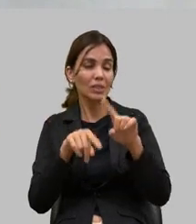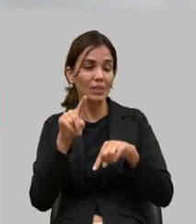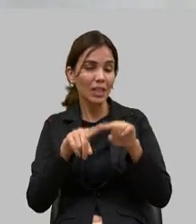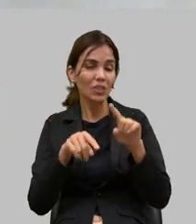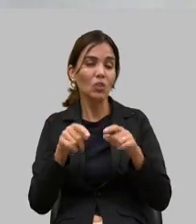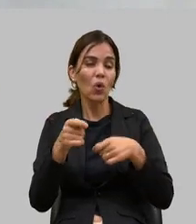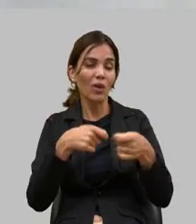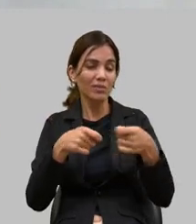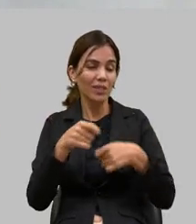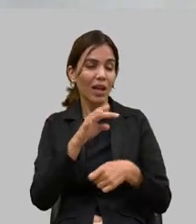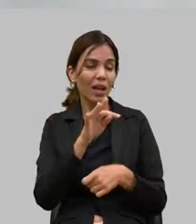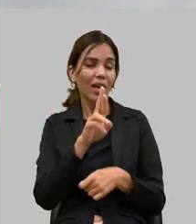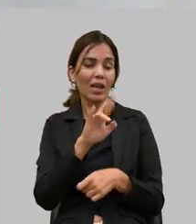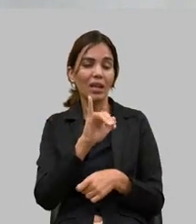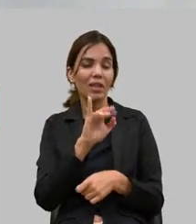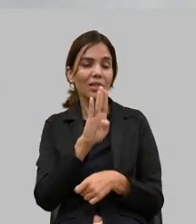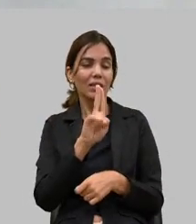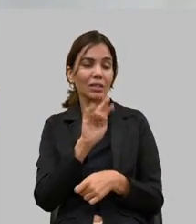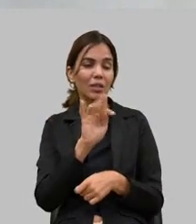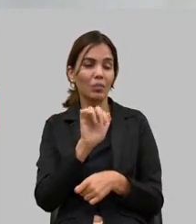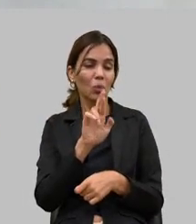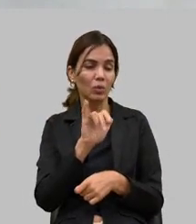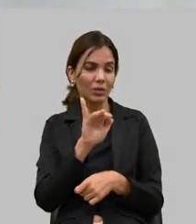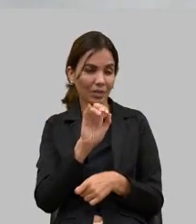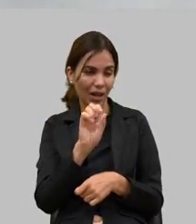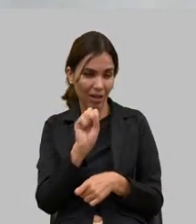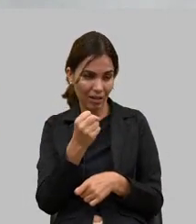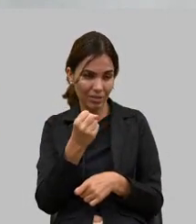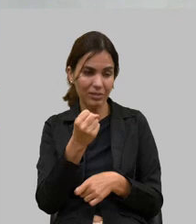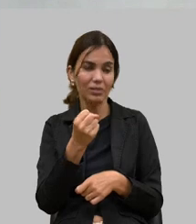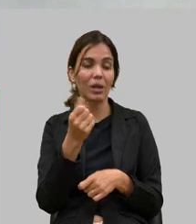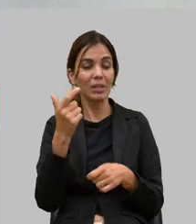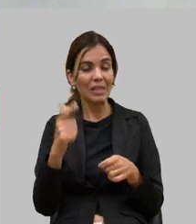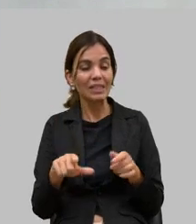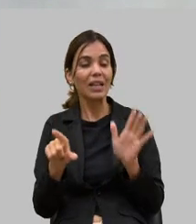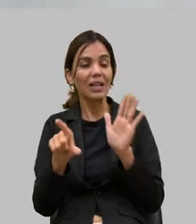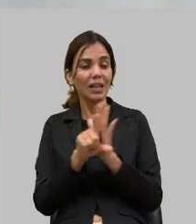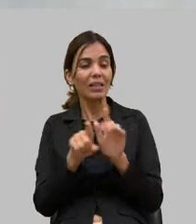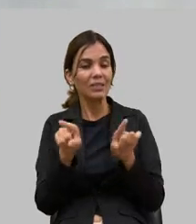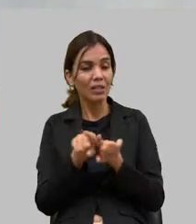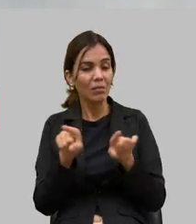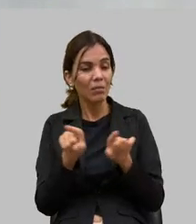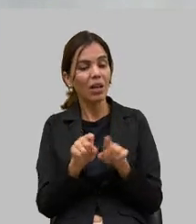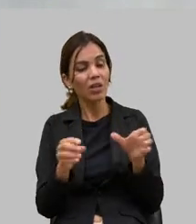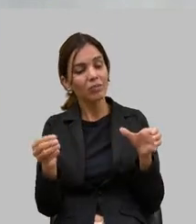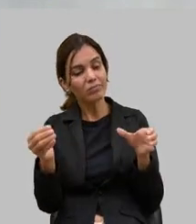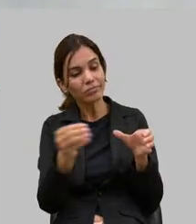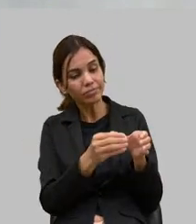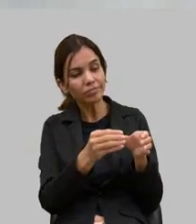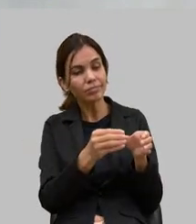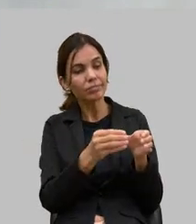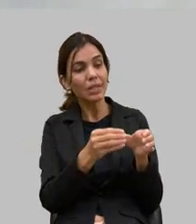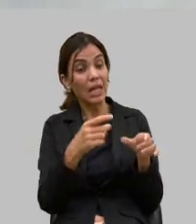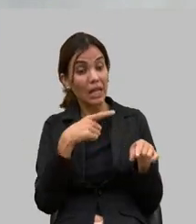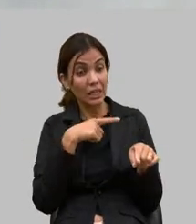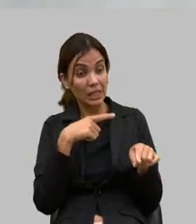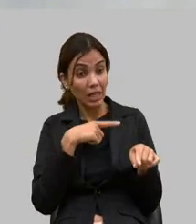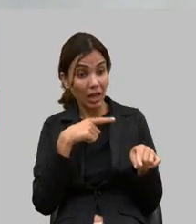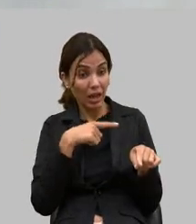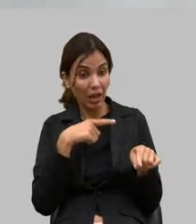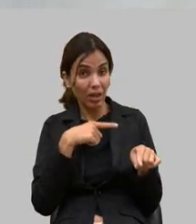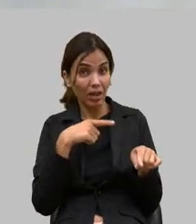essa lei que garante ao consumidor mineiro a informação de que a lei tem leite em pó importado